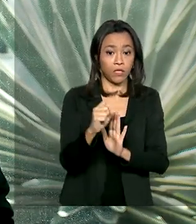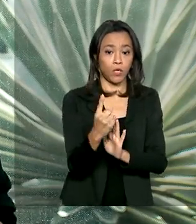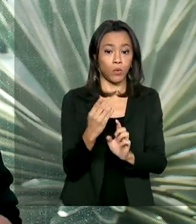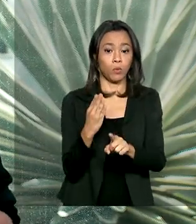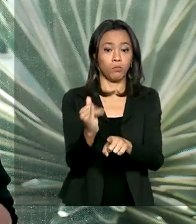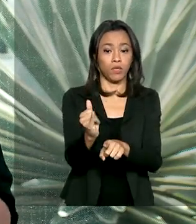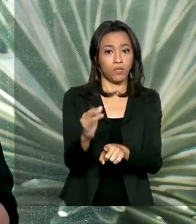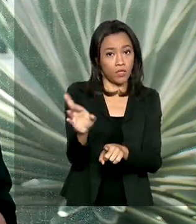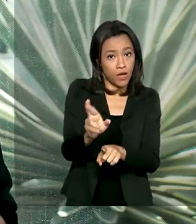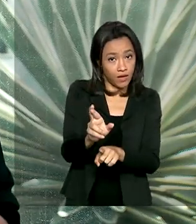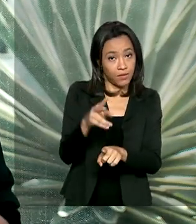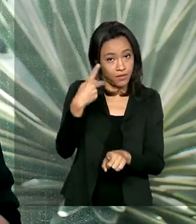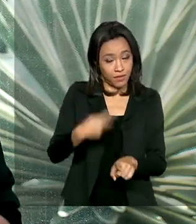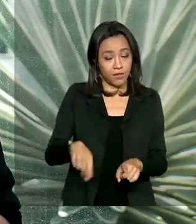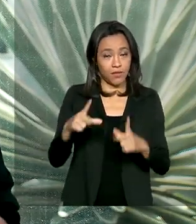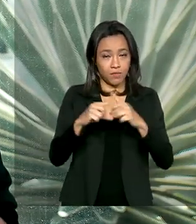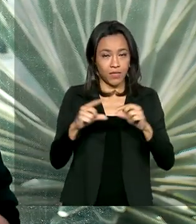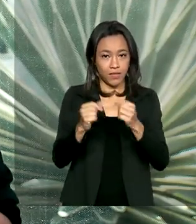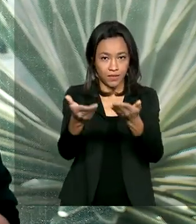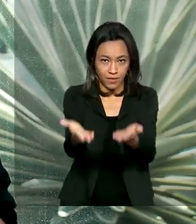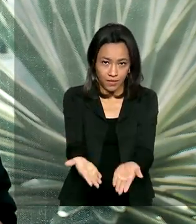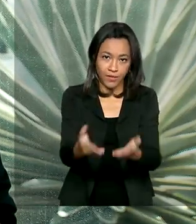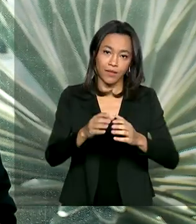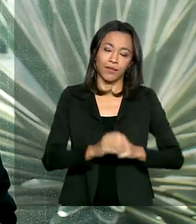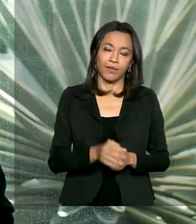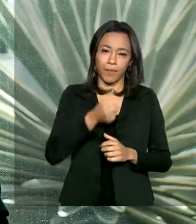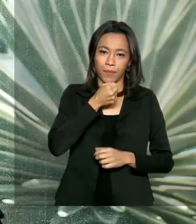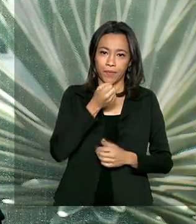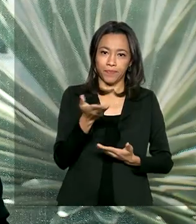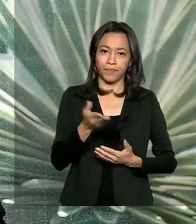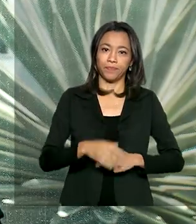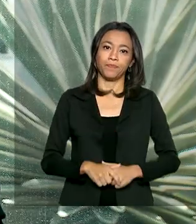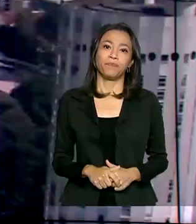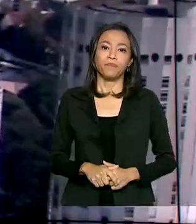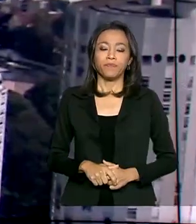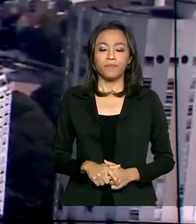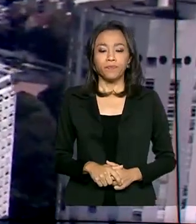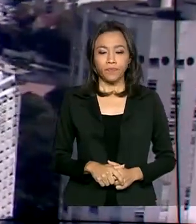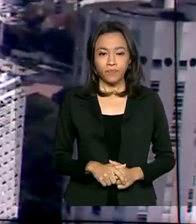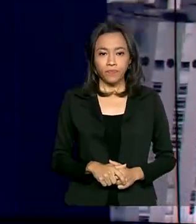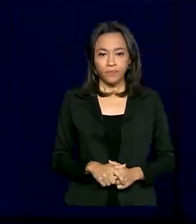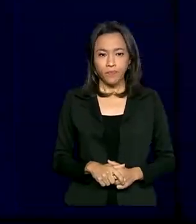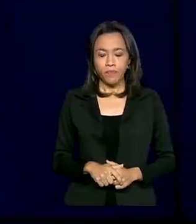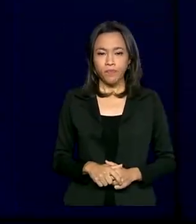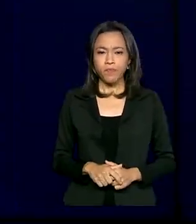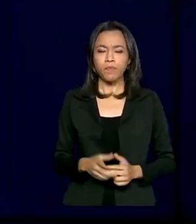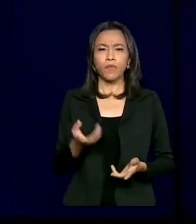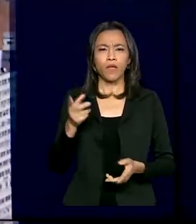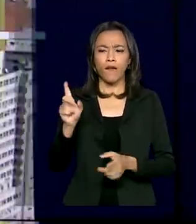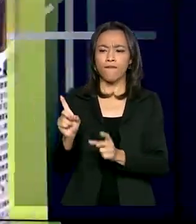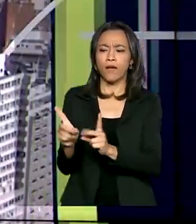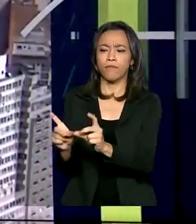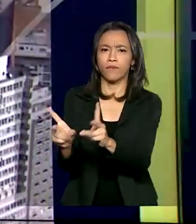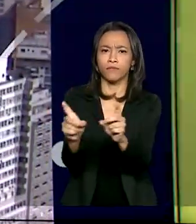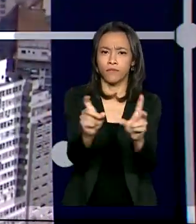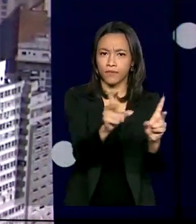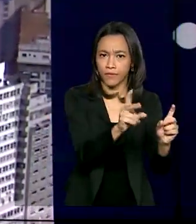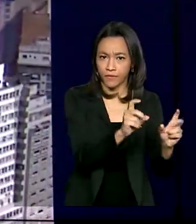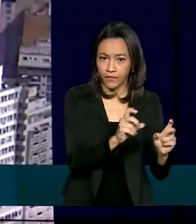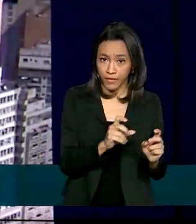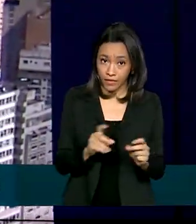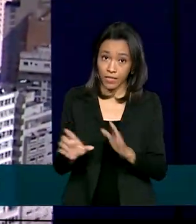de reais. De Brasília, Selma Dias para o governo agora. E as vendas no comércio